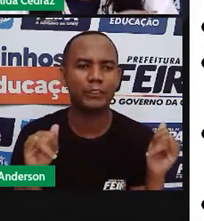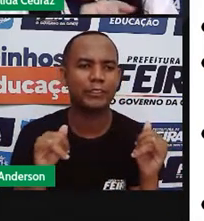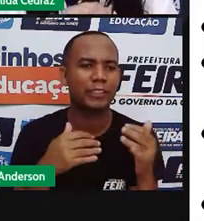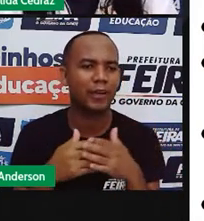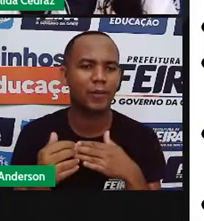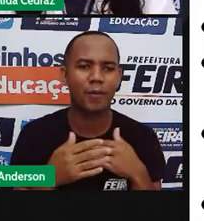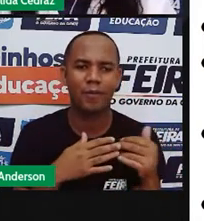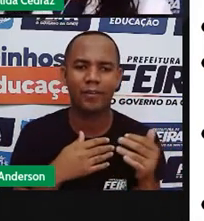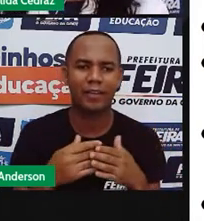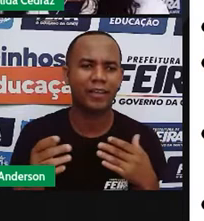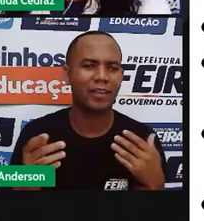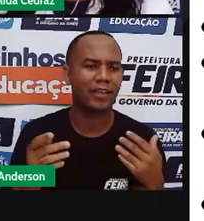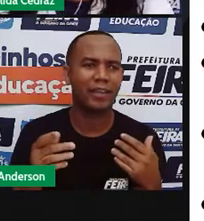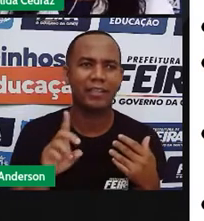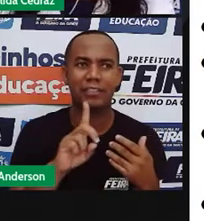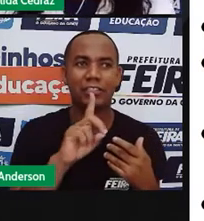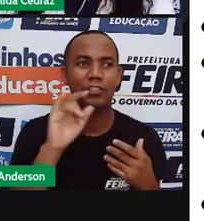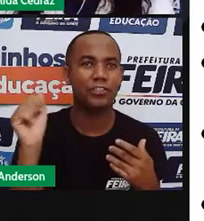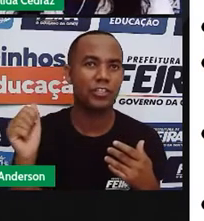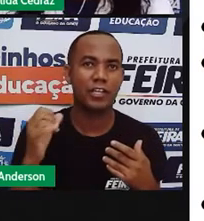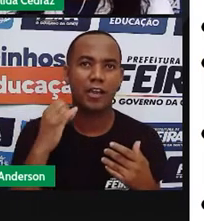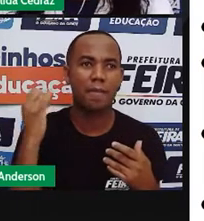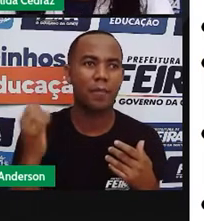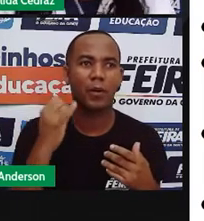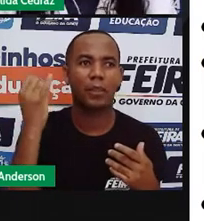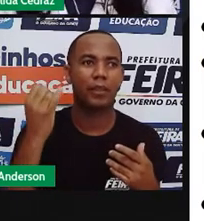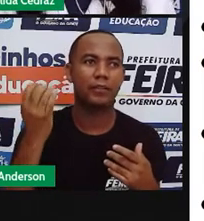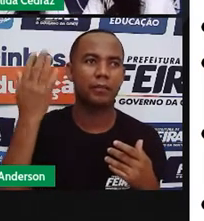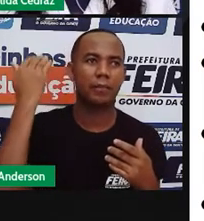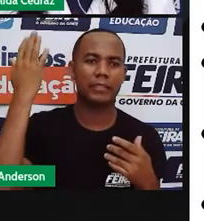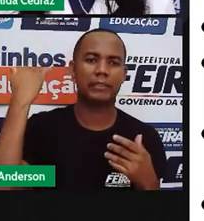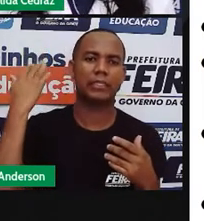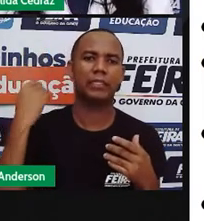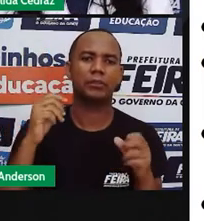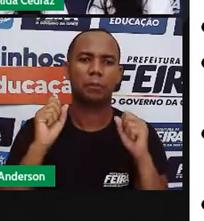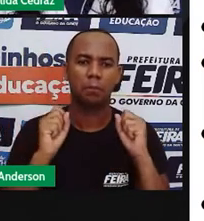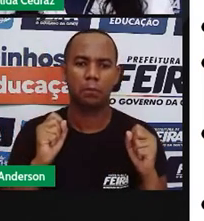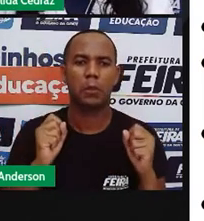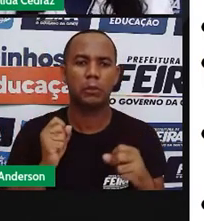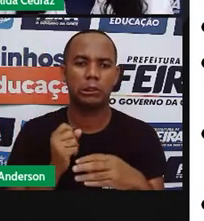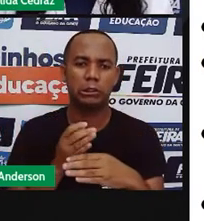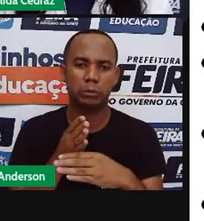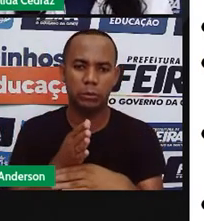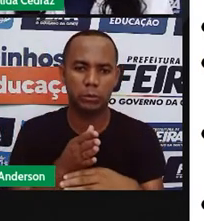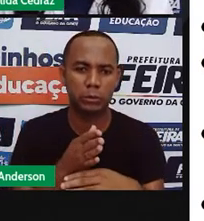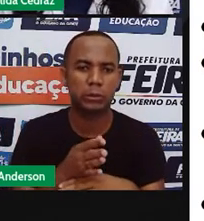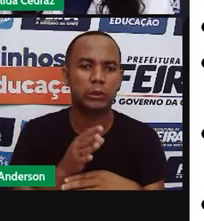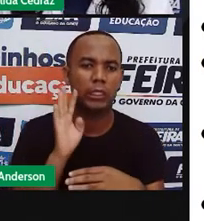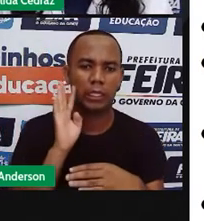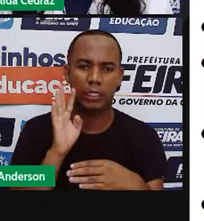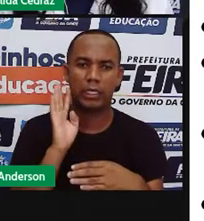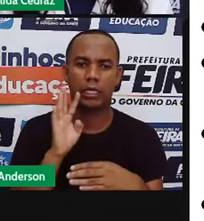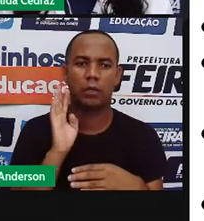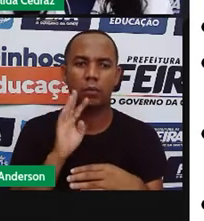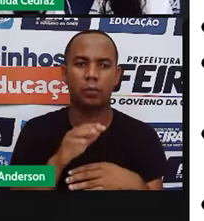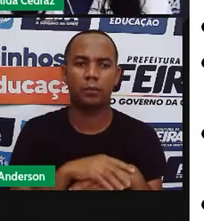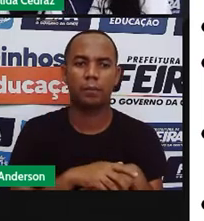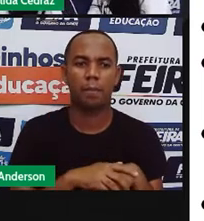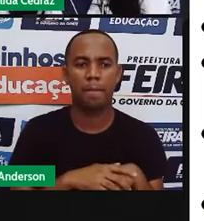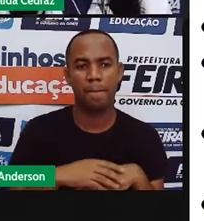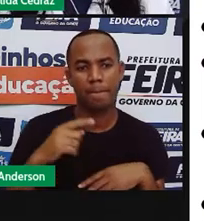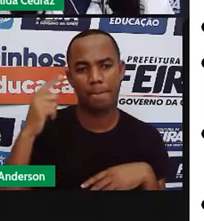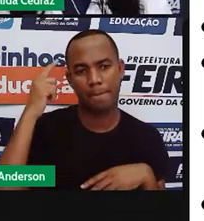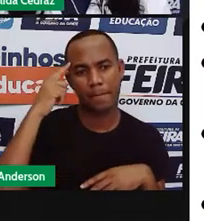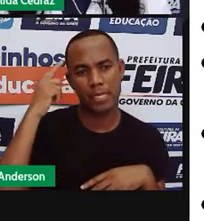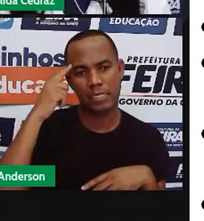data do passado podem ser acessadas. Isso é muito legal. Sabe por quê? Pensa